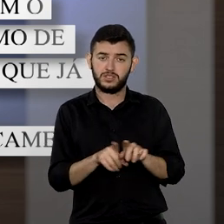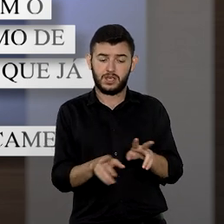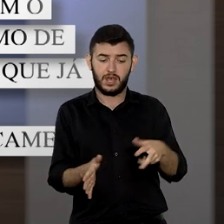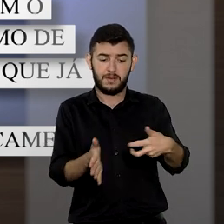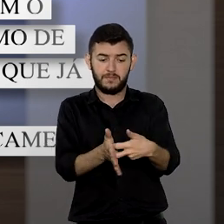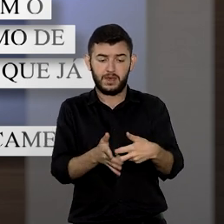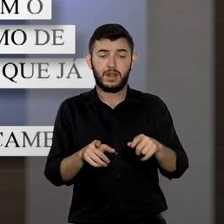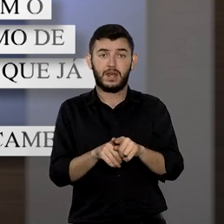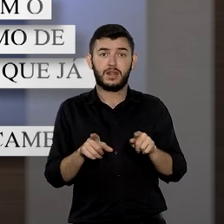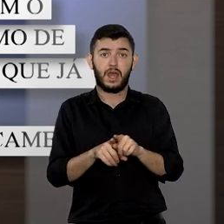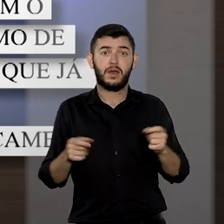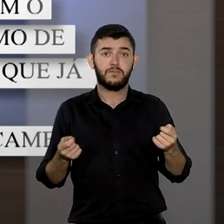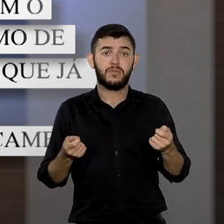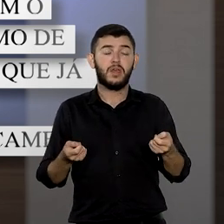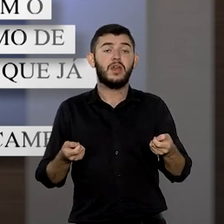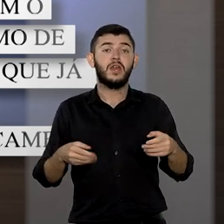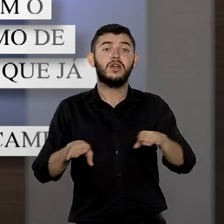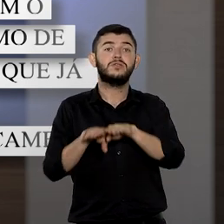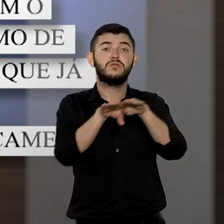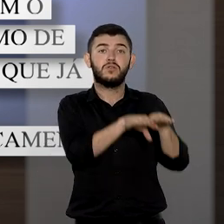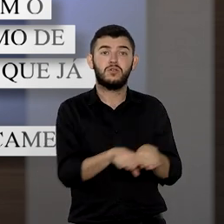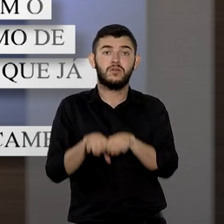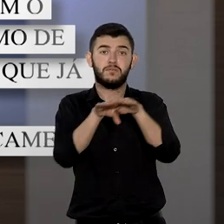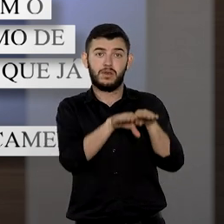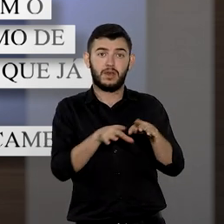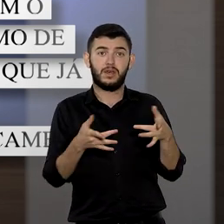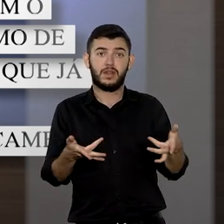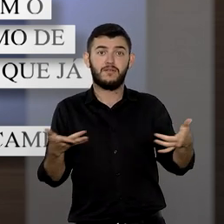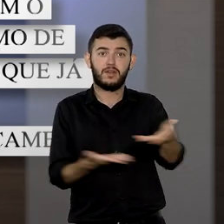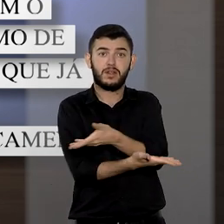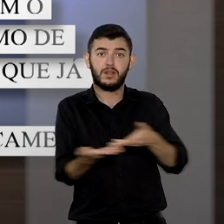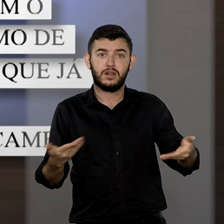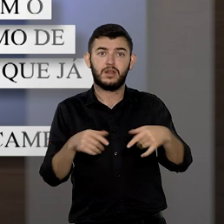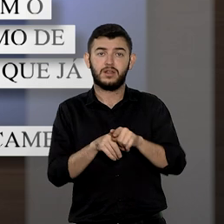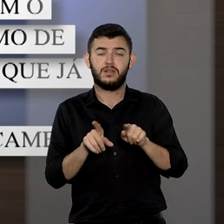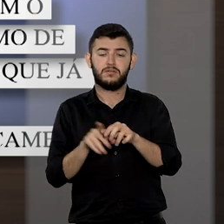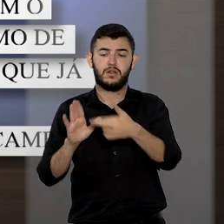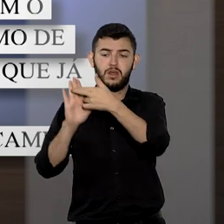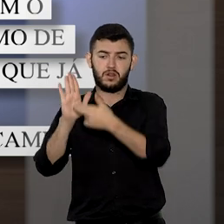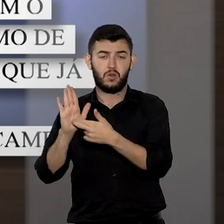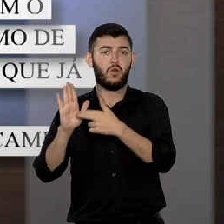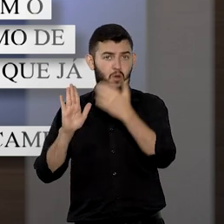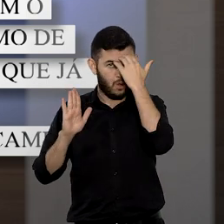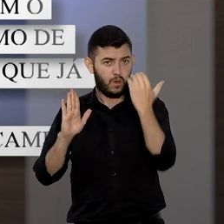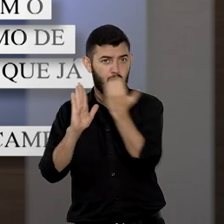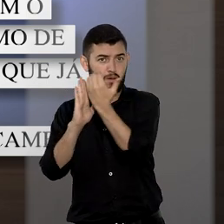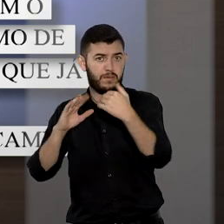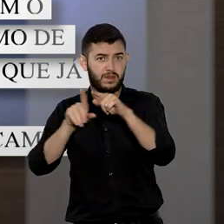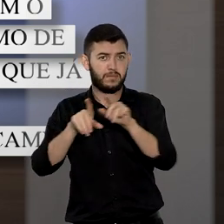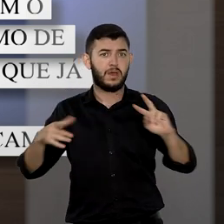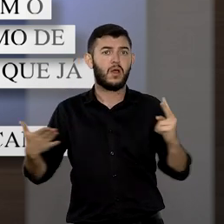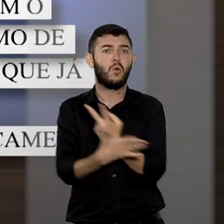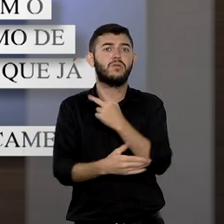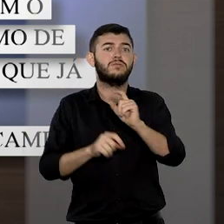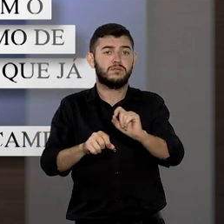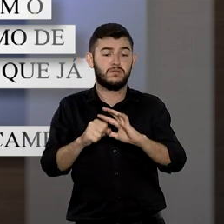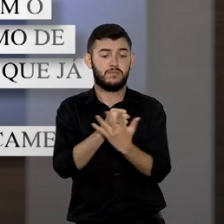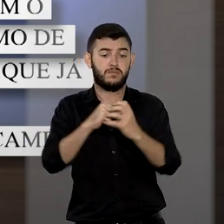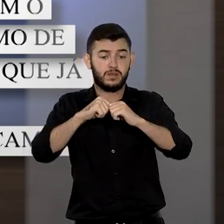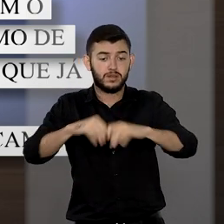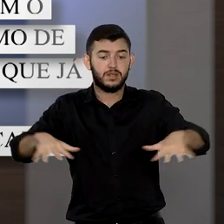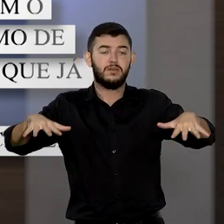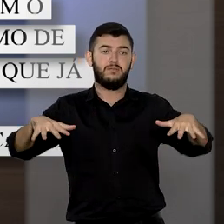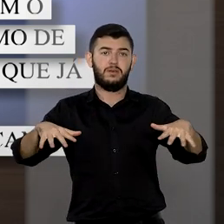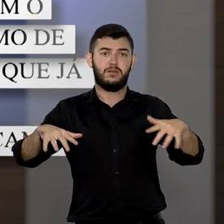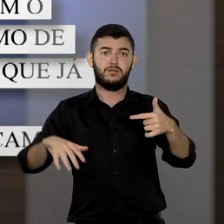e da fraternidade, ao lado da teoria da derrotabilidade da norma e da situação excepcionalíssima da pandemia da Covid